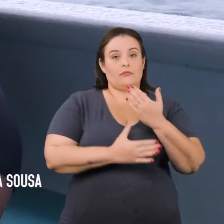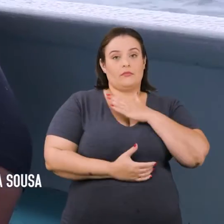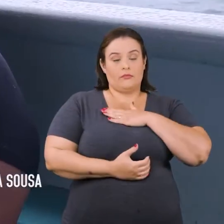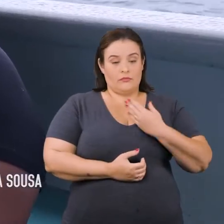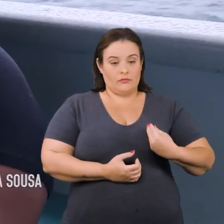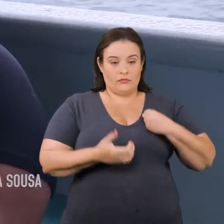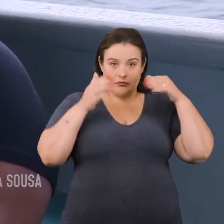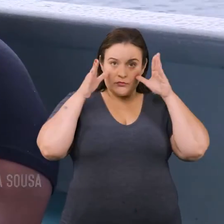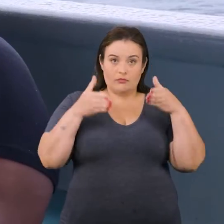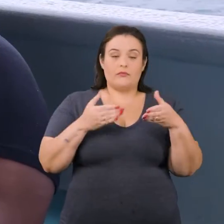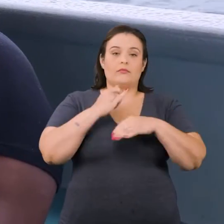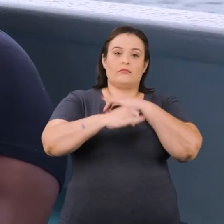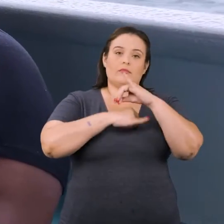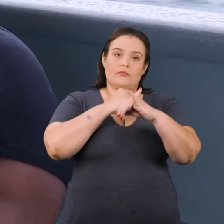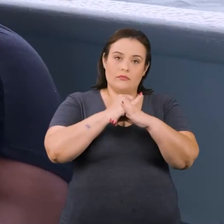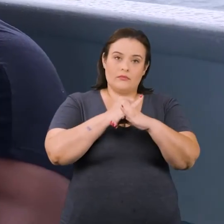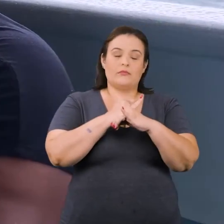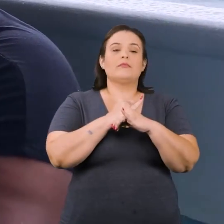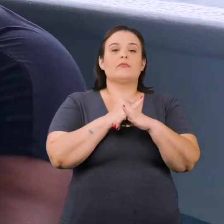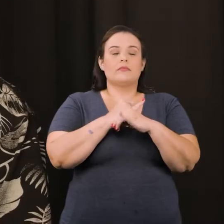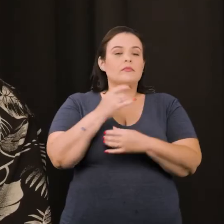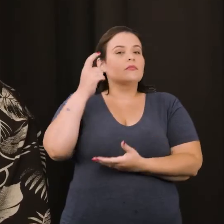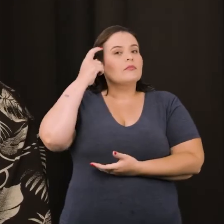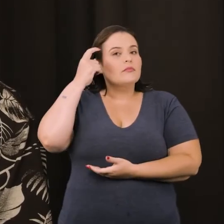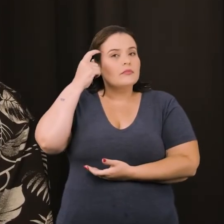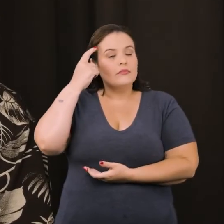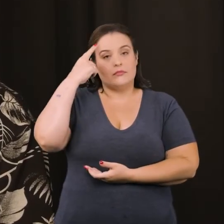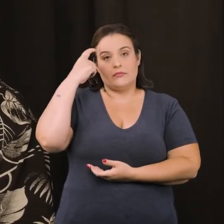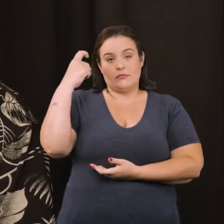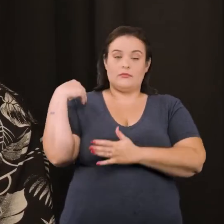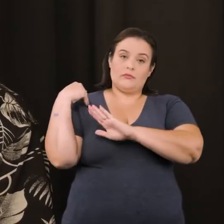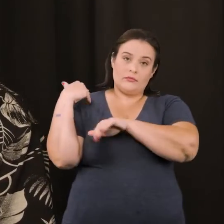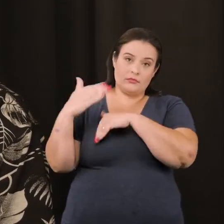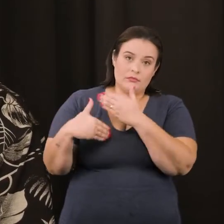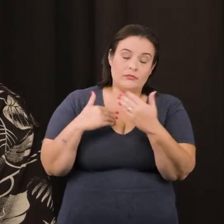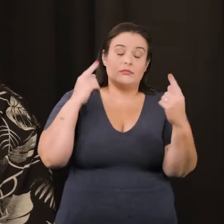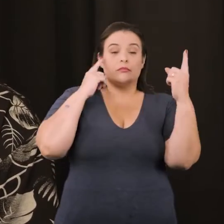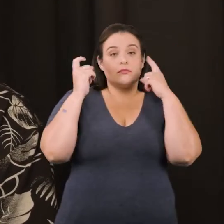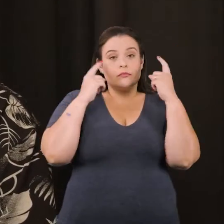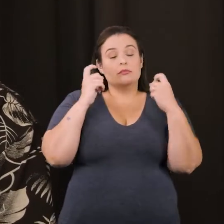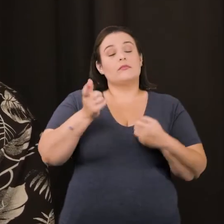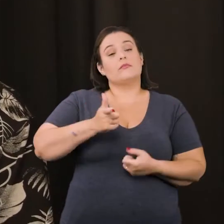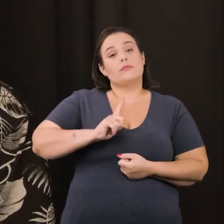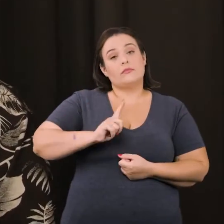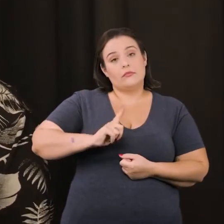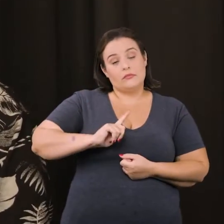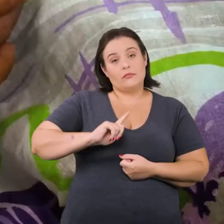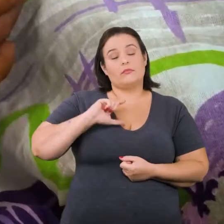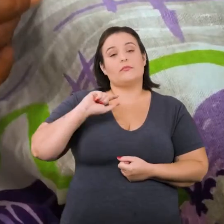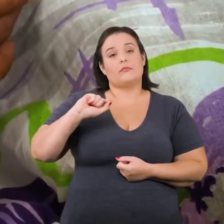criação, minha vida para a internet, para o virtual, de pensar uma ideia de processos criativos que